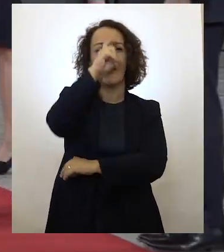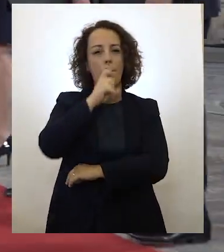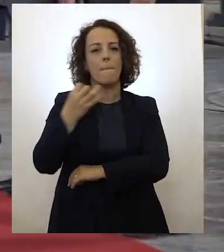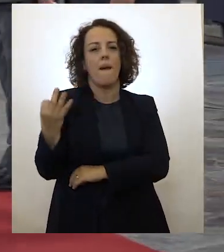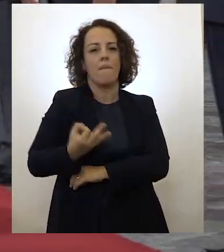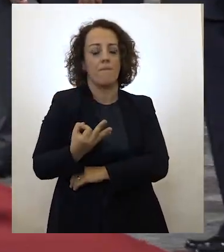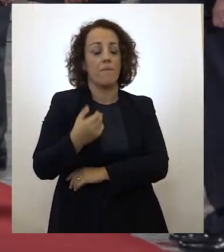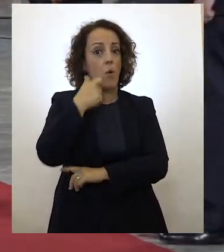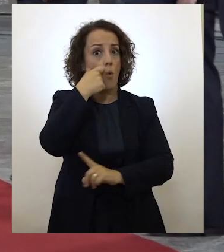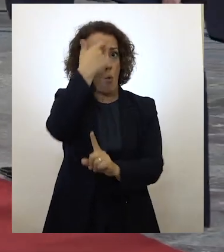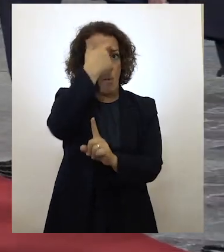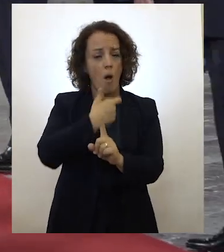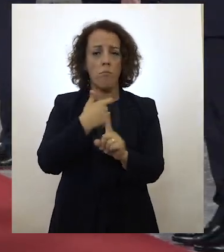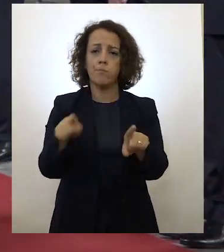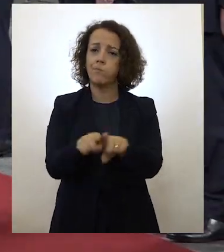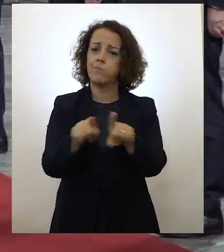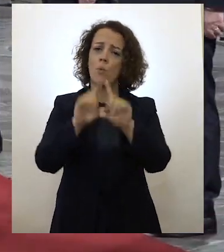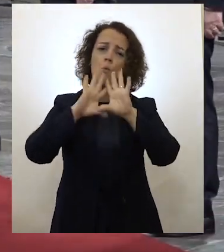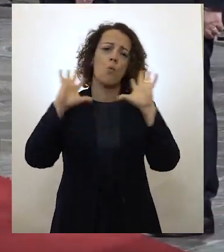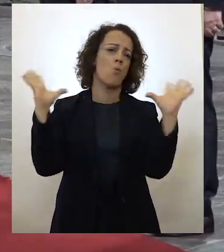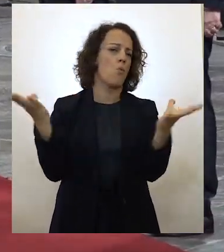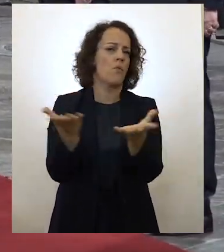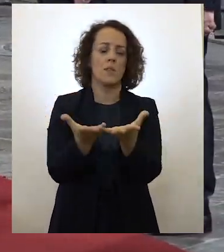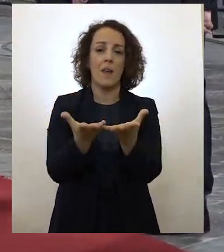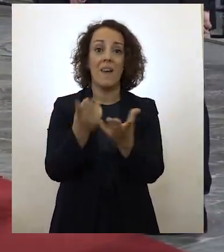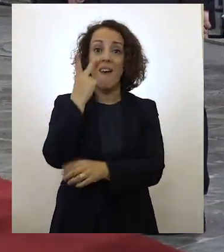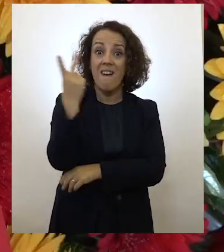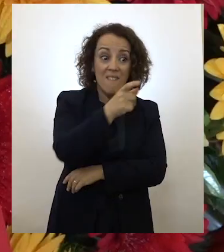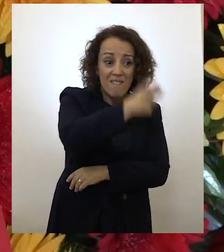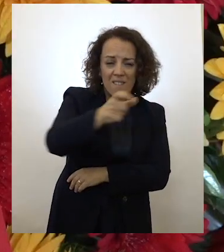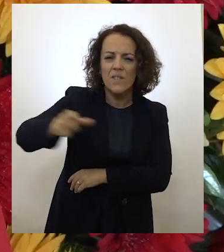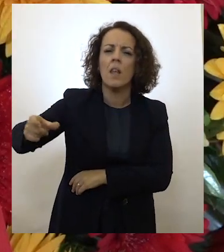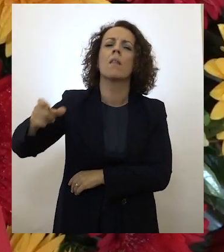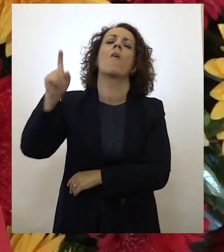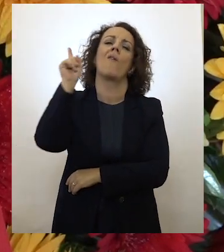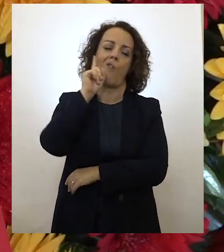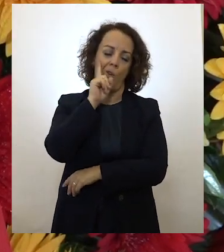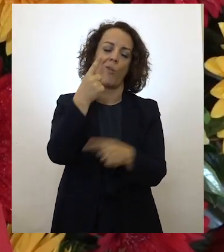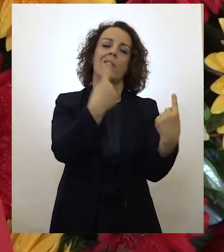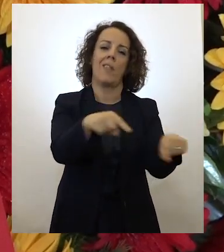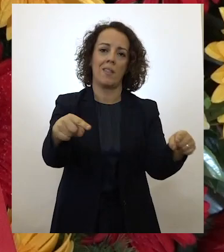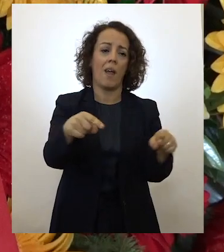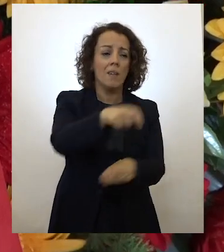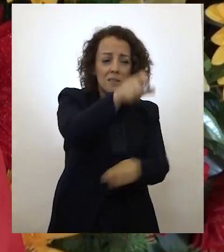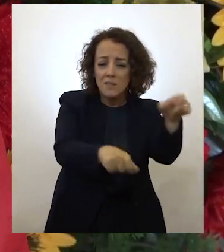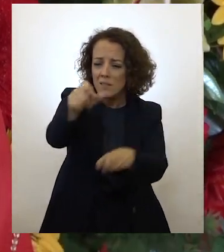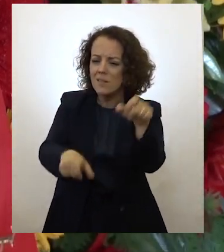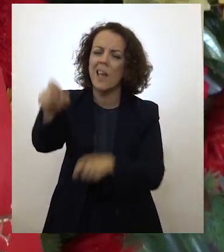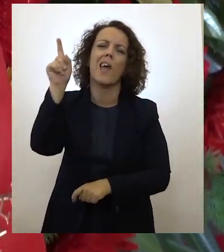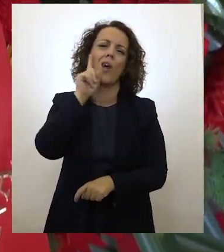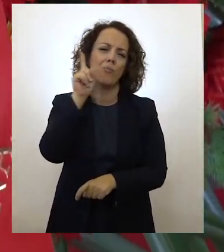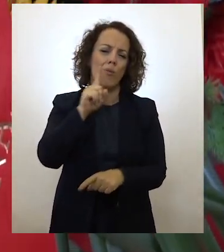humano é universal e que todas as vidas contam, que todas as vidas importam.